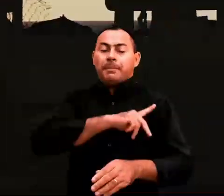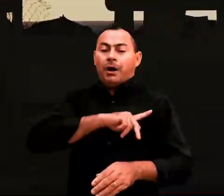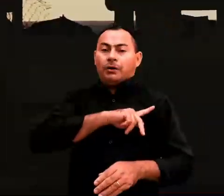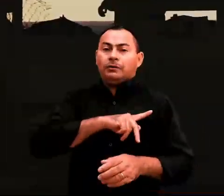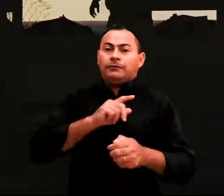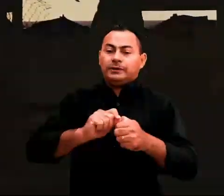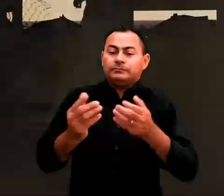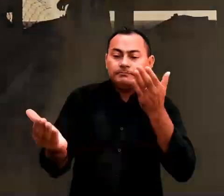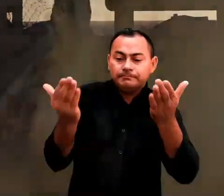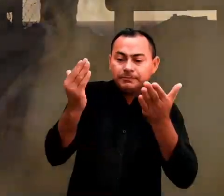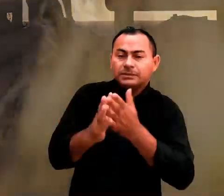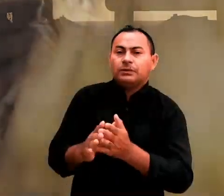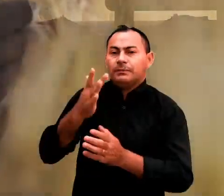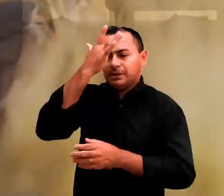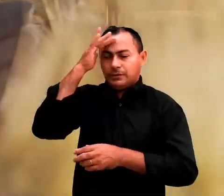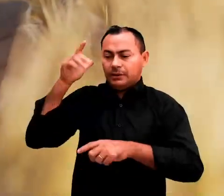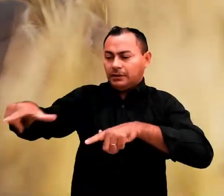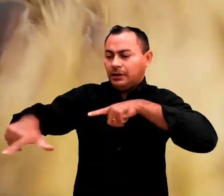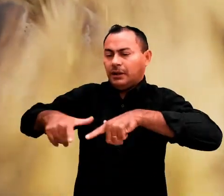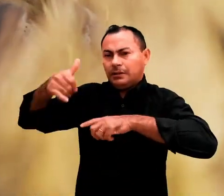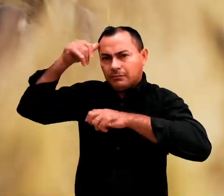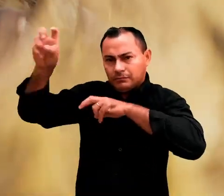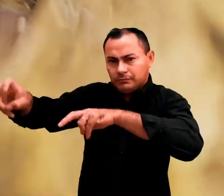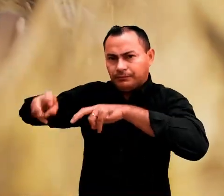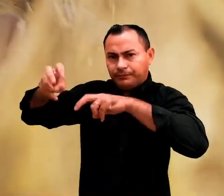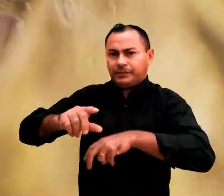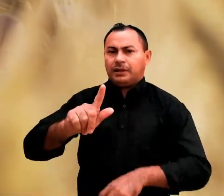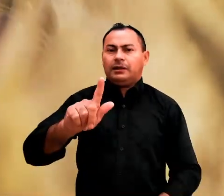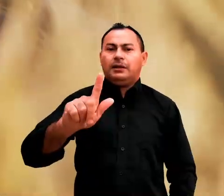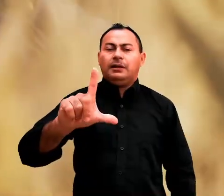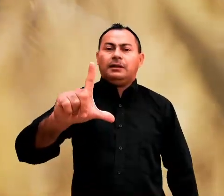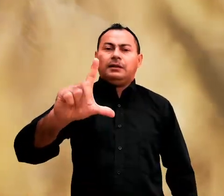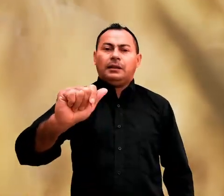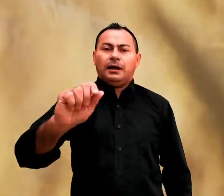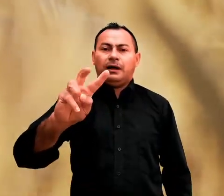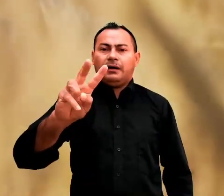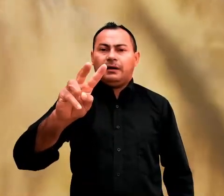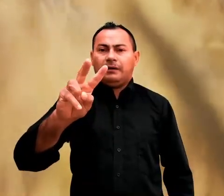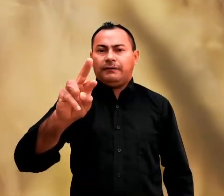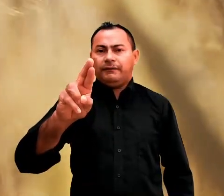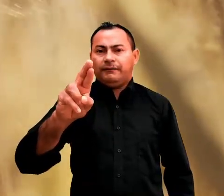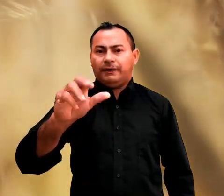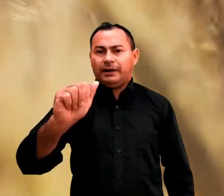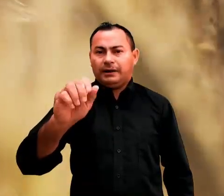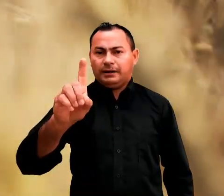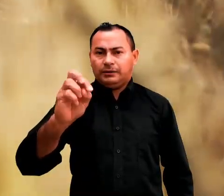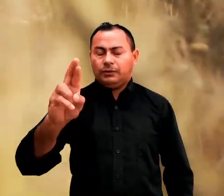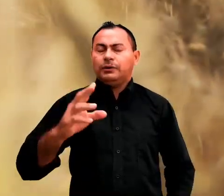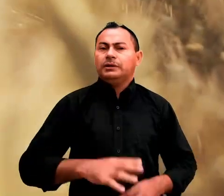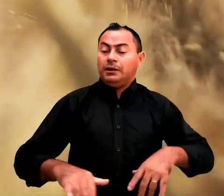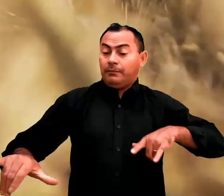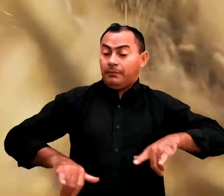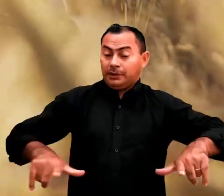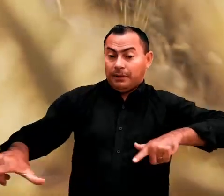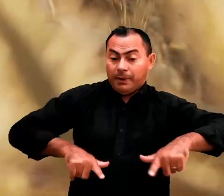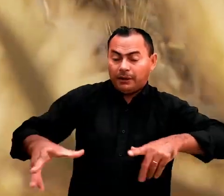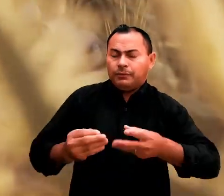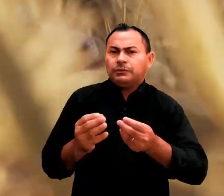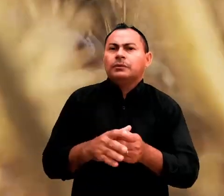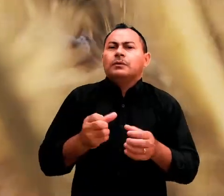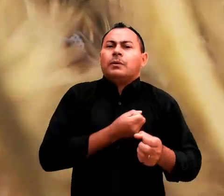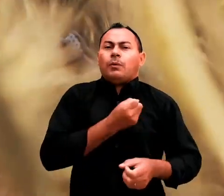lavrador. Por que ele usou a figura de um lavrador? Porque um lavrador trabalha muito. Quantos de vocês